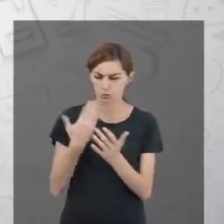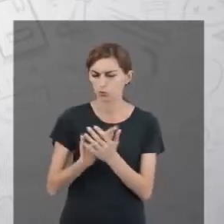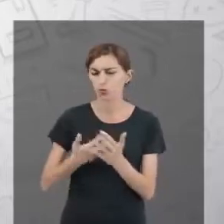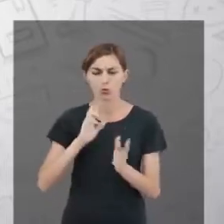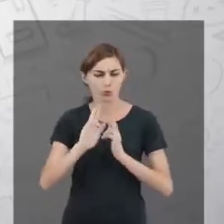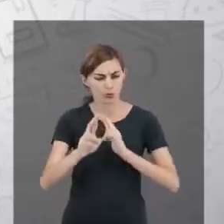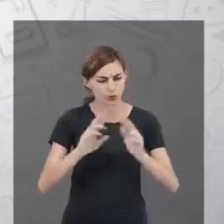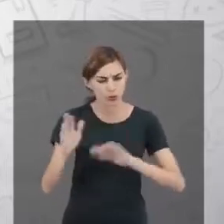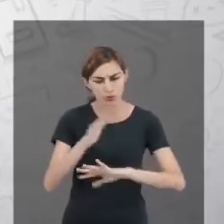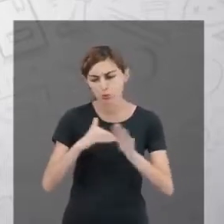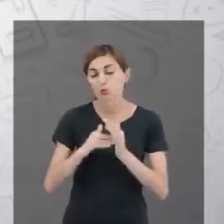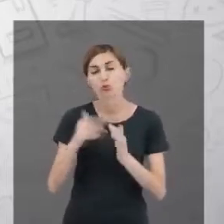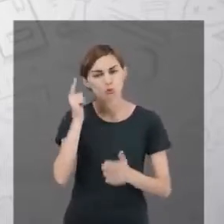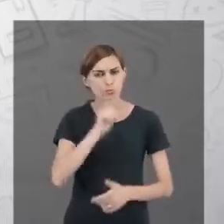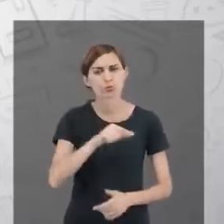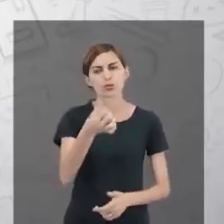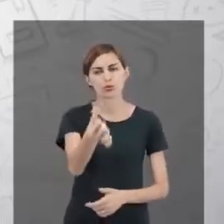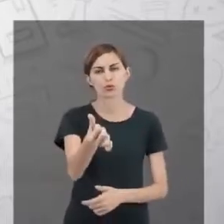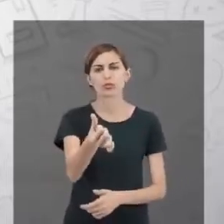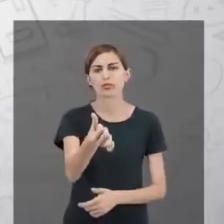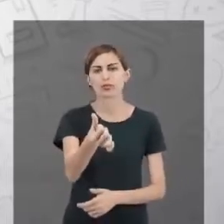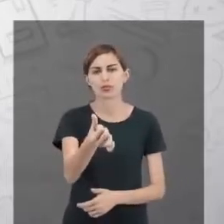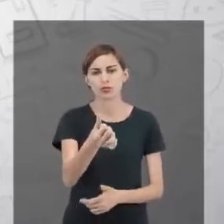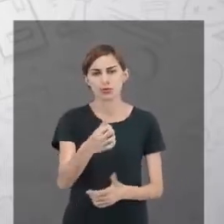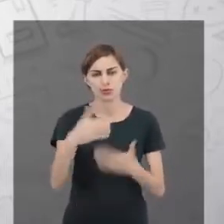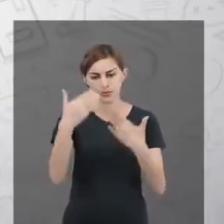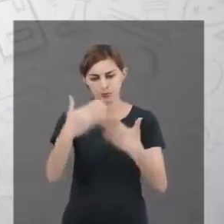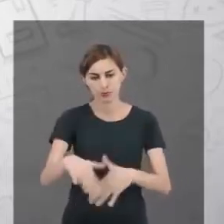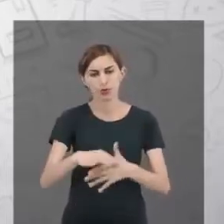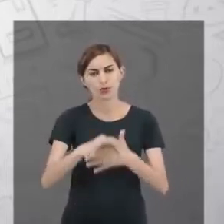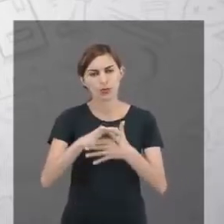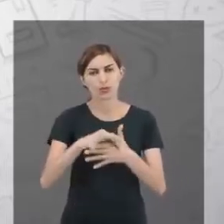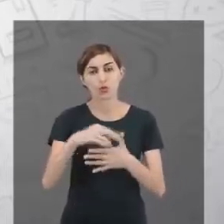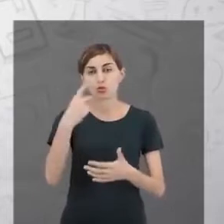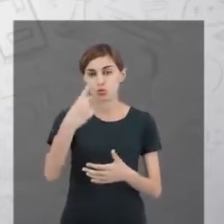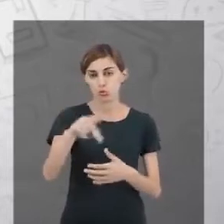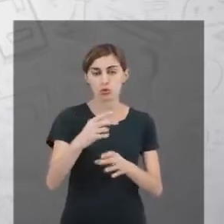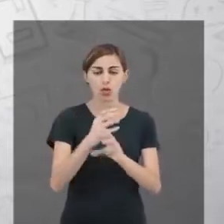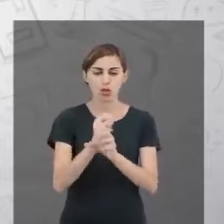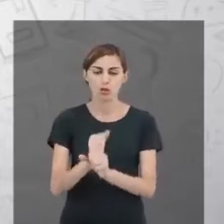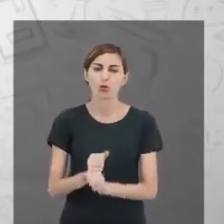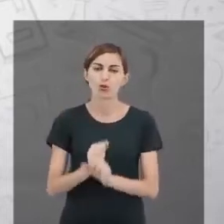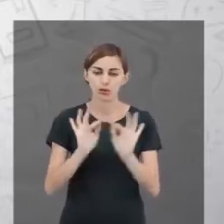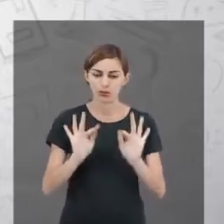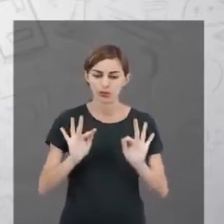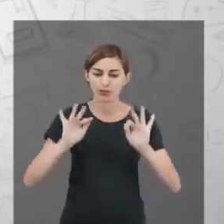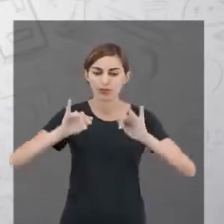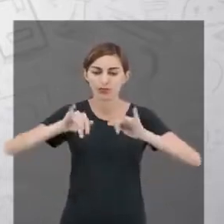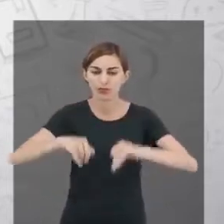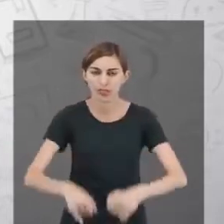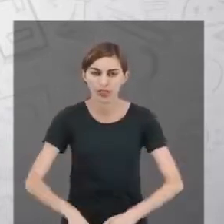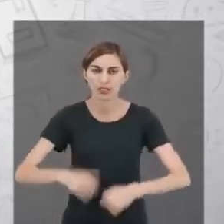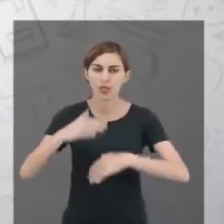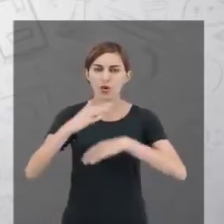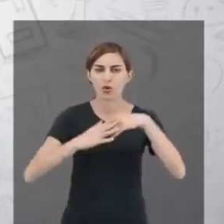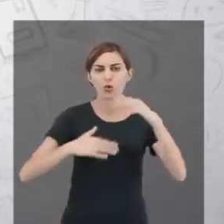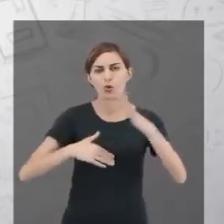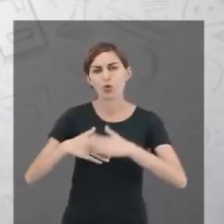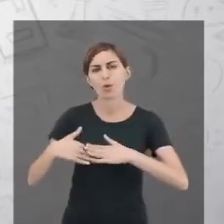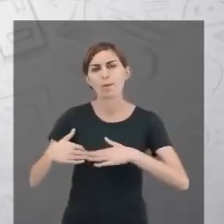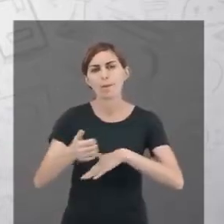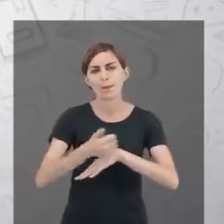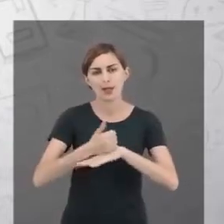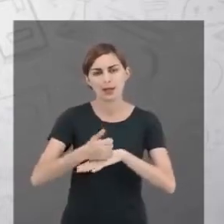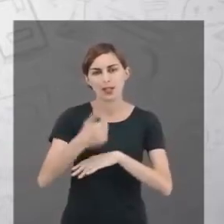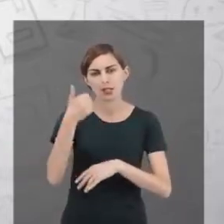tudo direitinho e tirou seis na avaliação presencial. Sua nota no final da competência ficou,